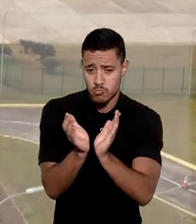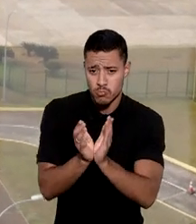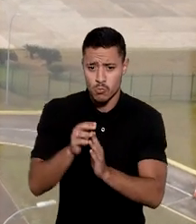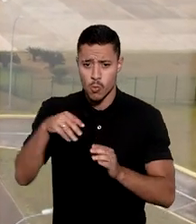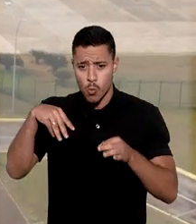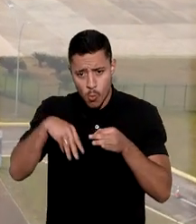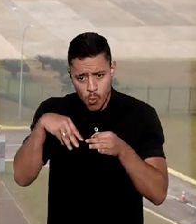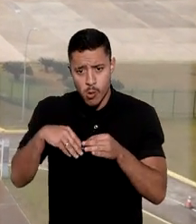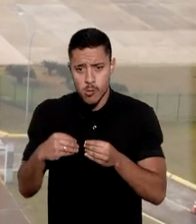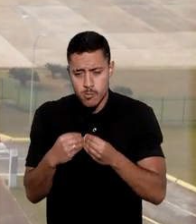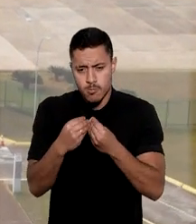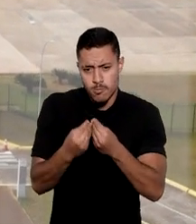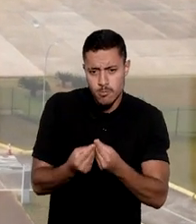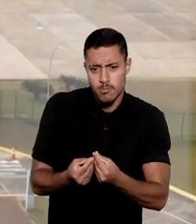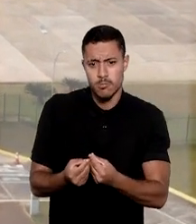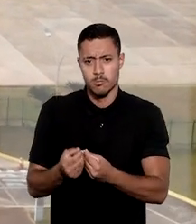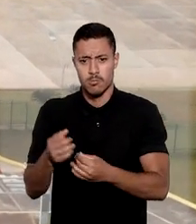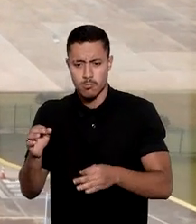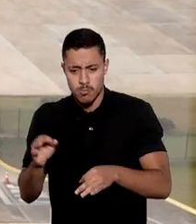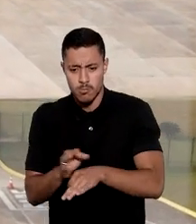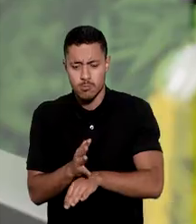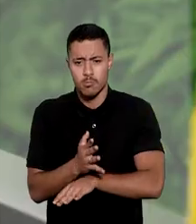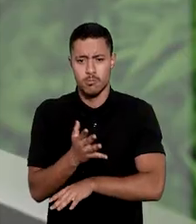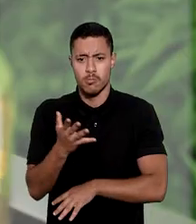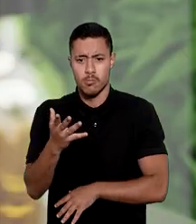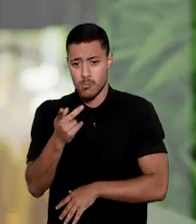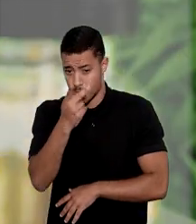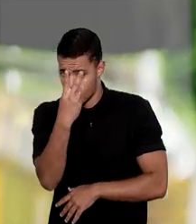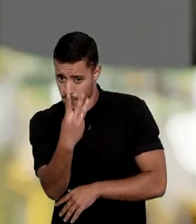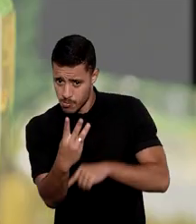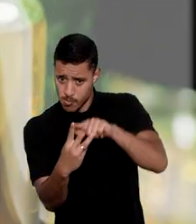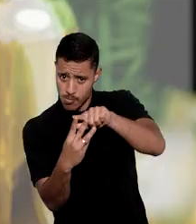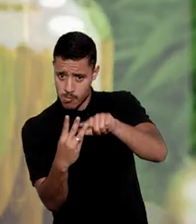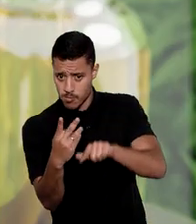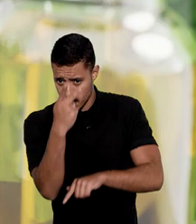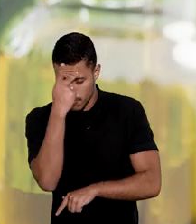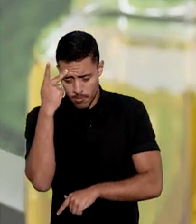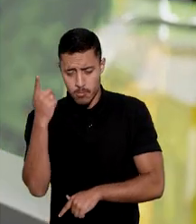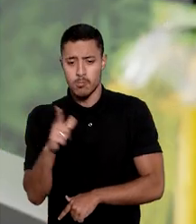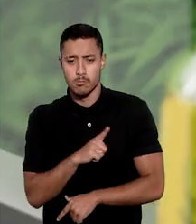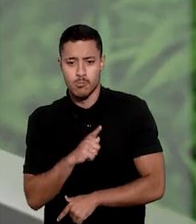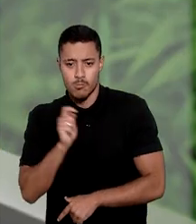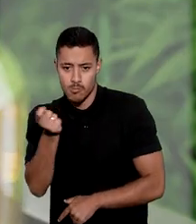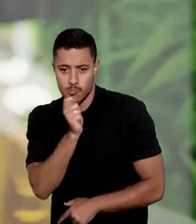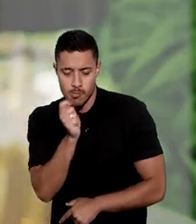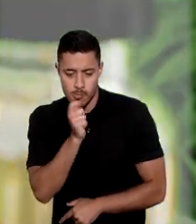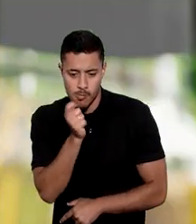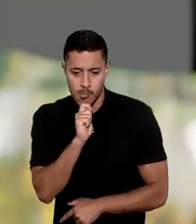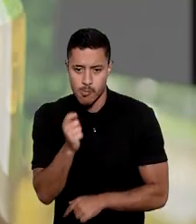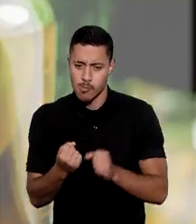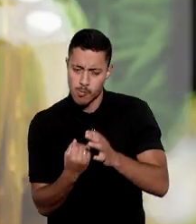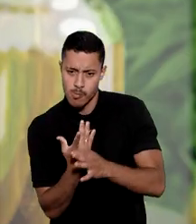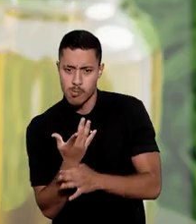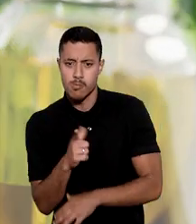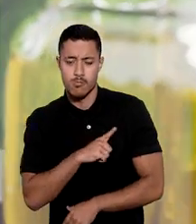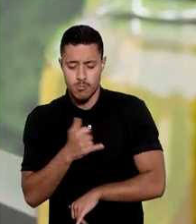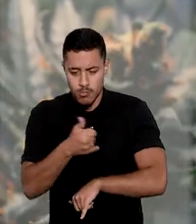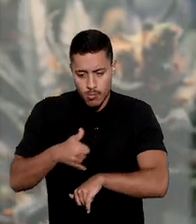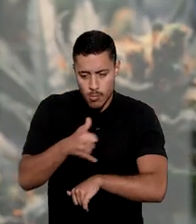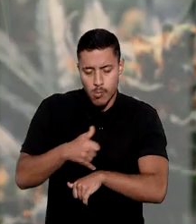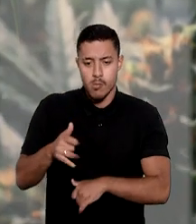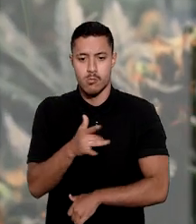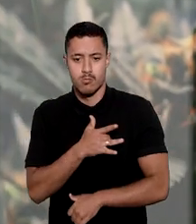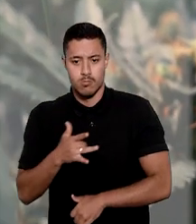os ministros concederam salvo conduto para garantir que três pessoas possam cultivar maconha para extrair óleo medicinal